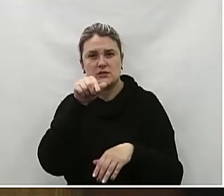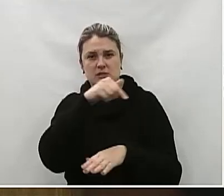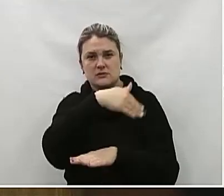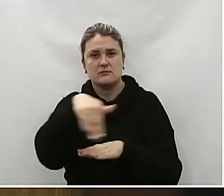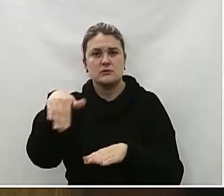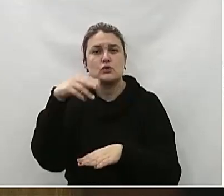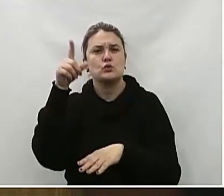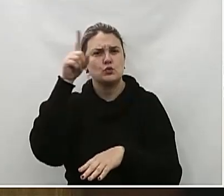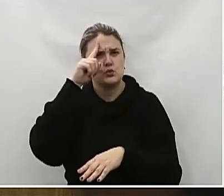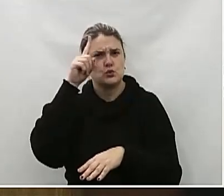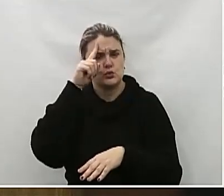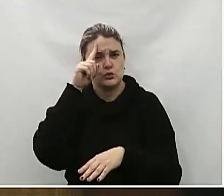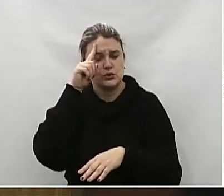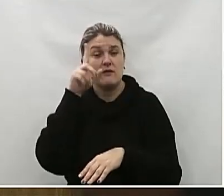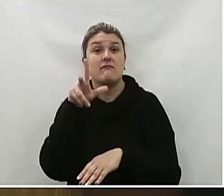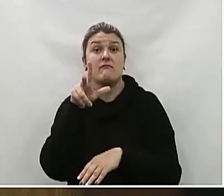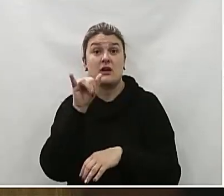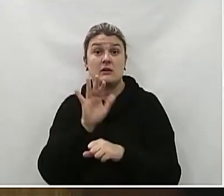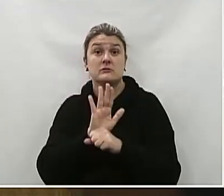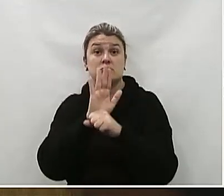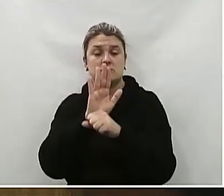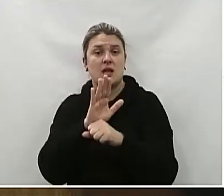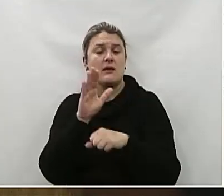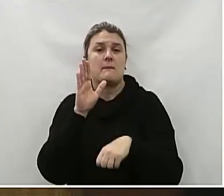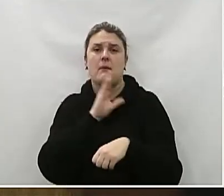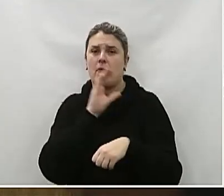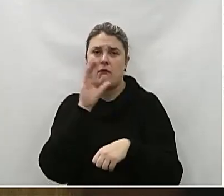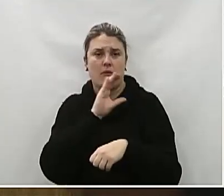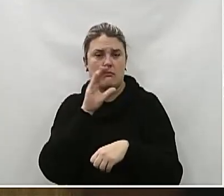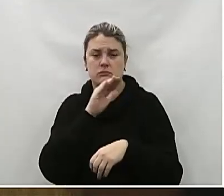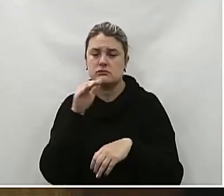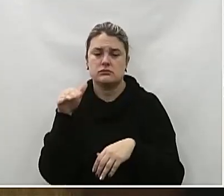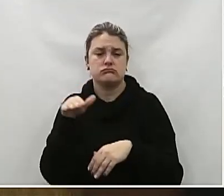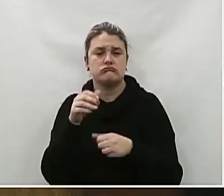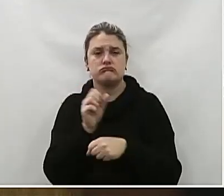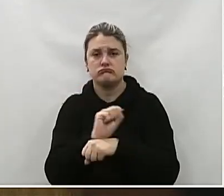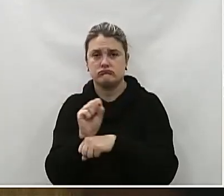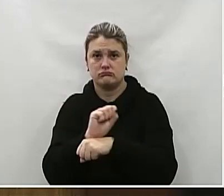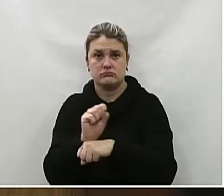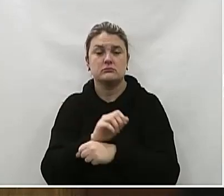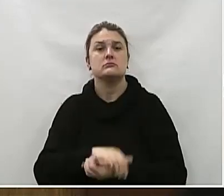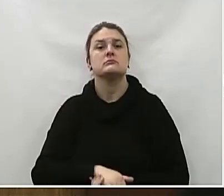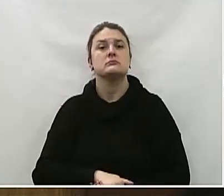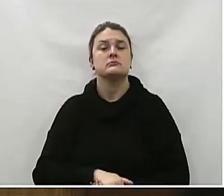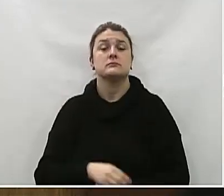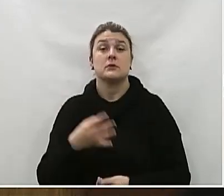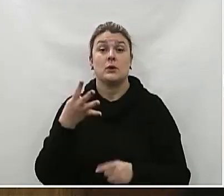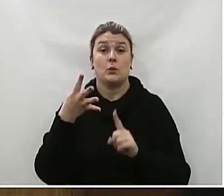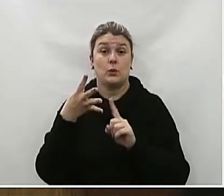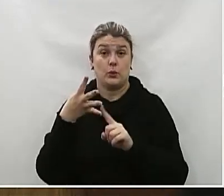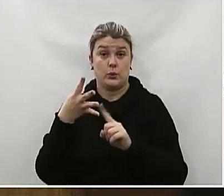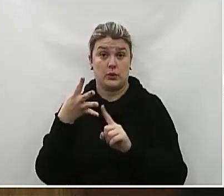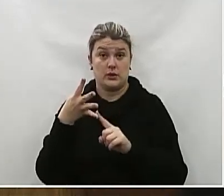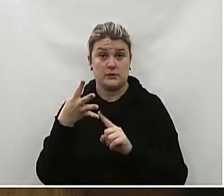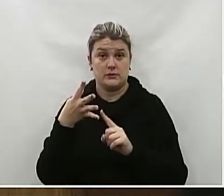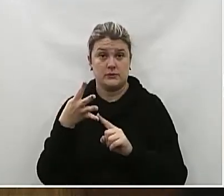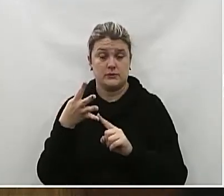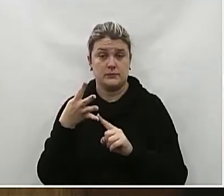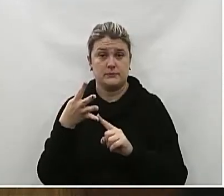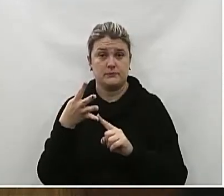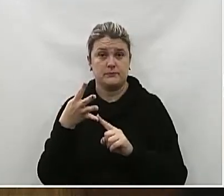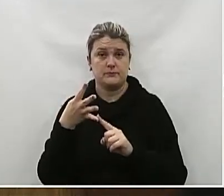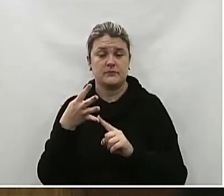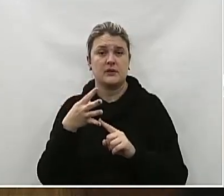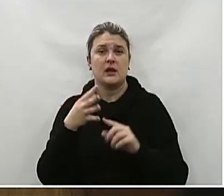rota diariamente Contribuindo assim para a eficiência dos deslocamentos 4. Atualização